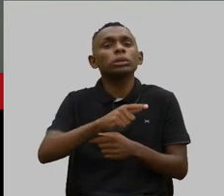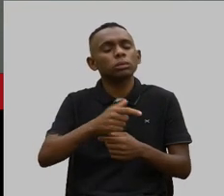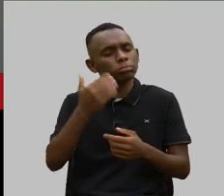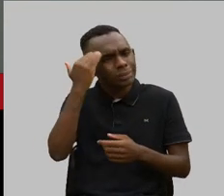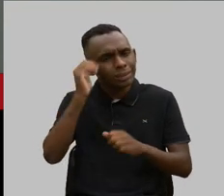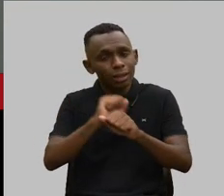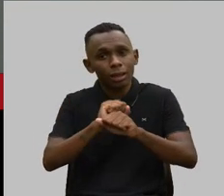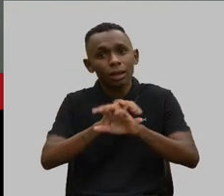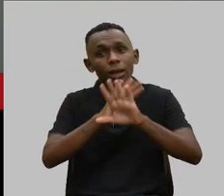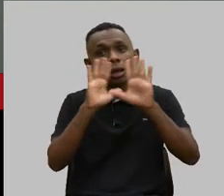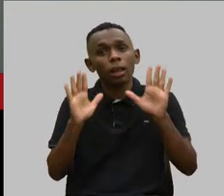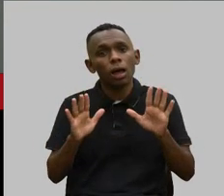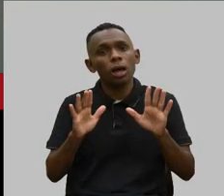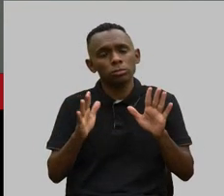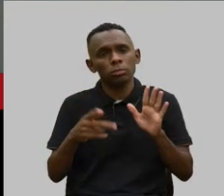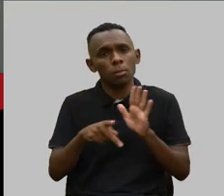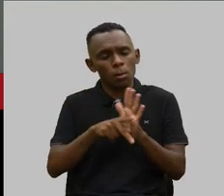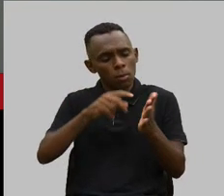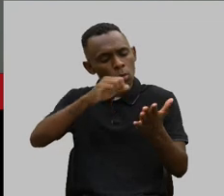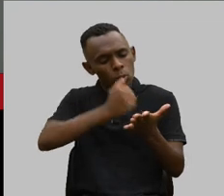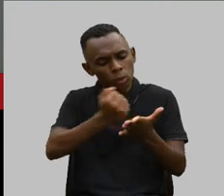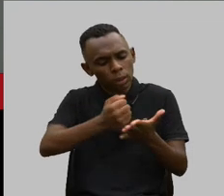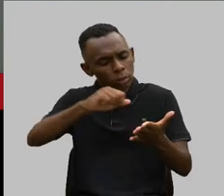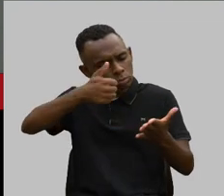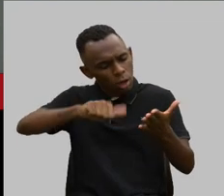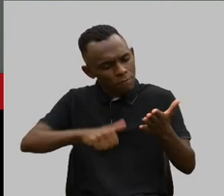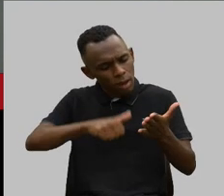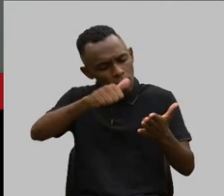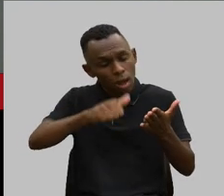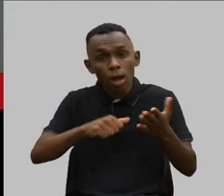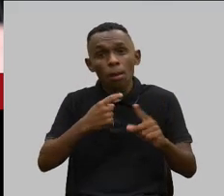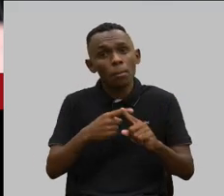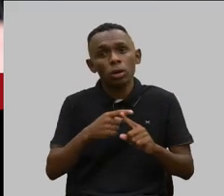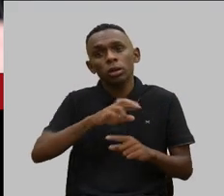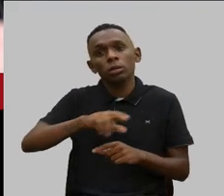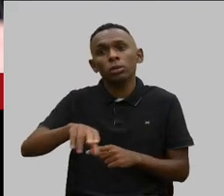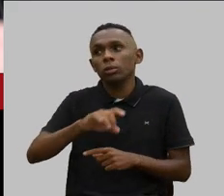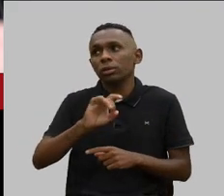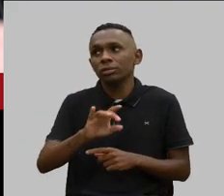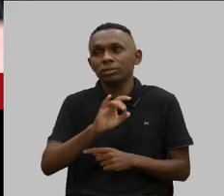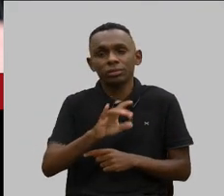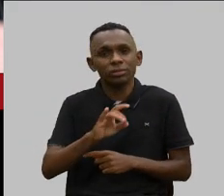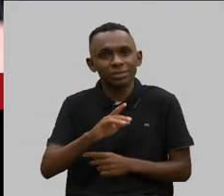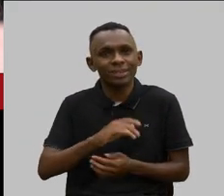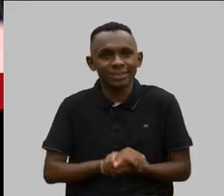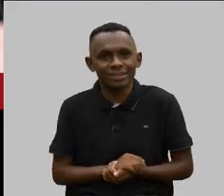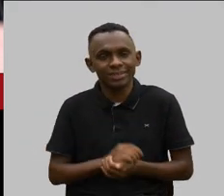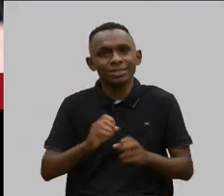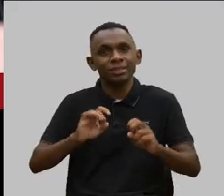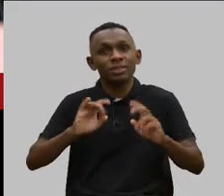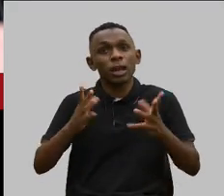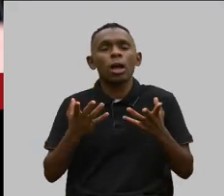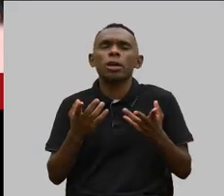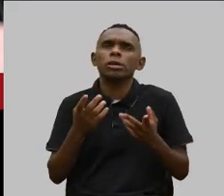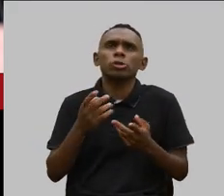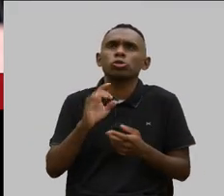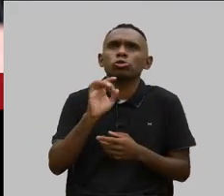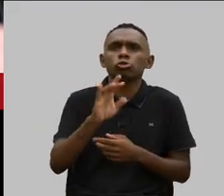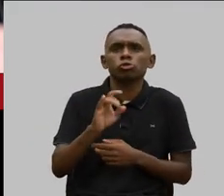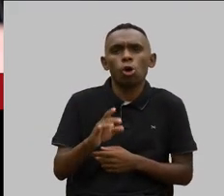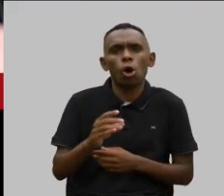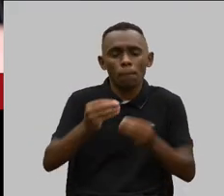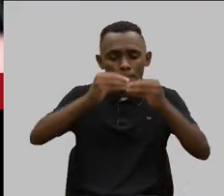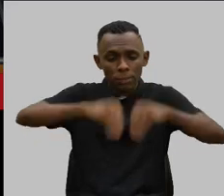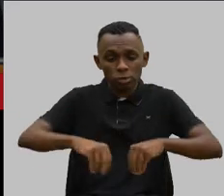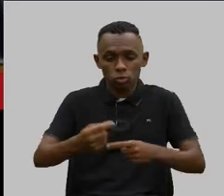na análise do contratual. Porque não é só a questão do, entre aspas, prejuízo